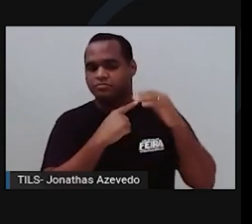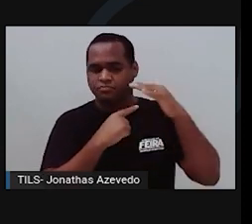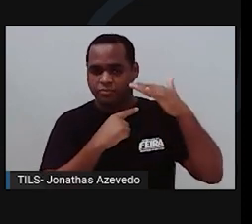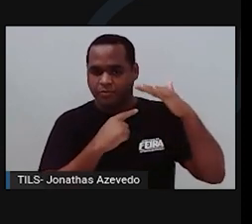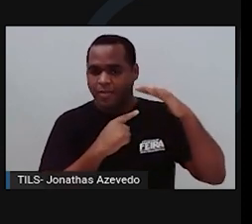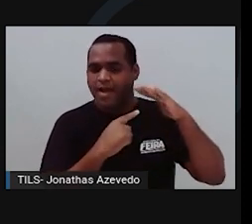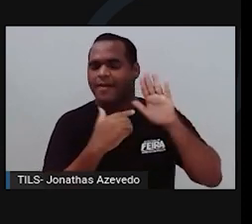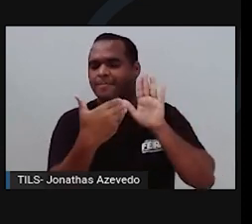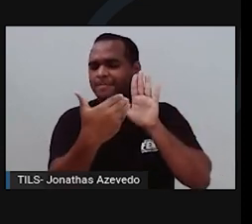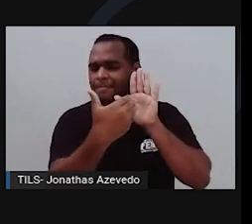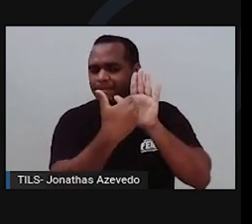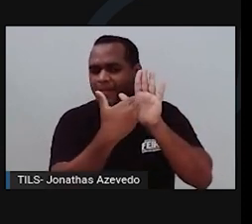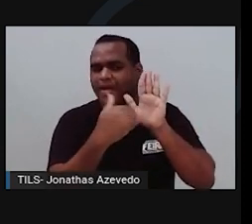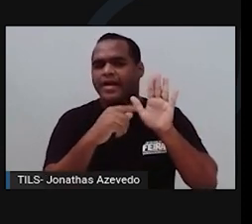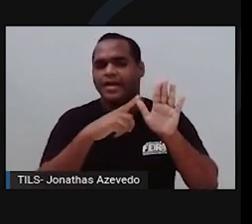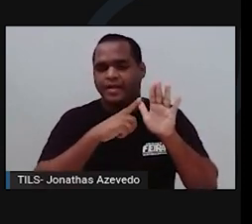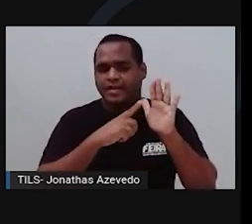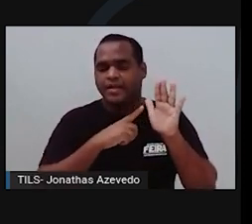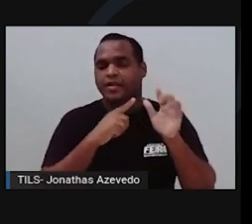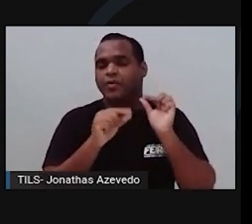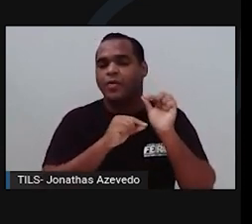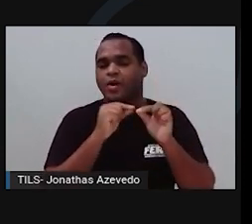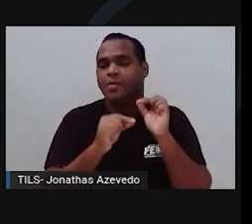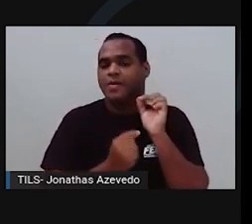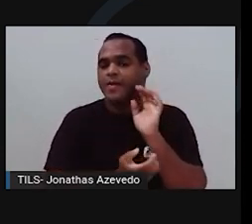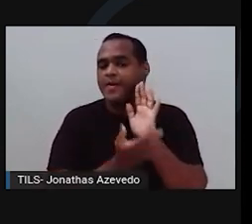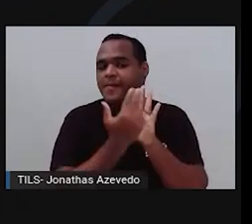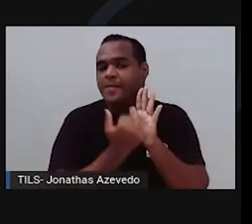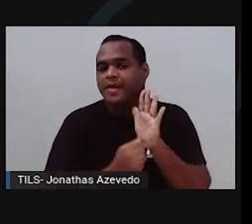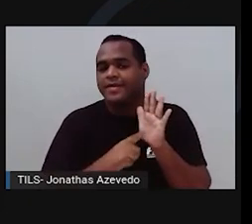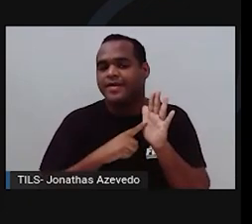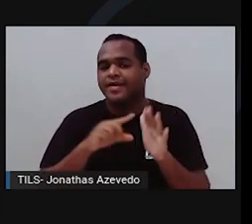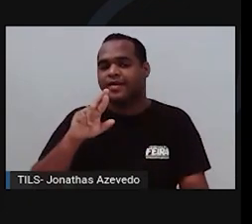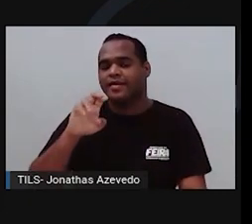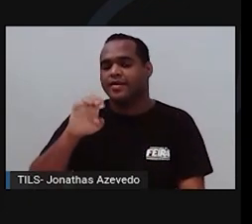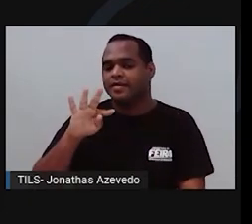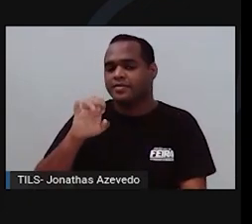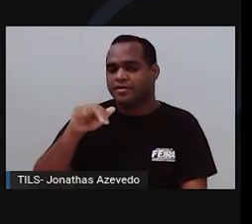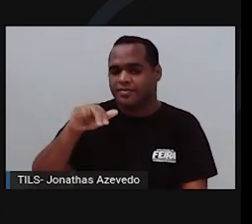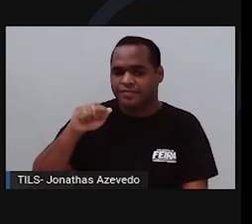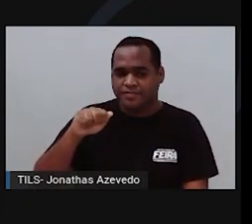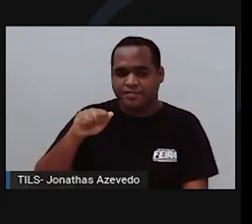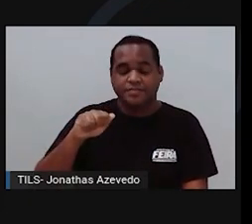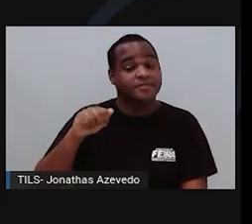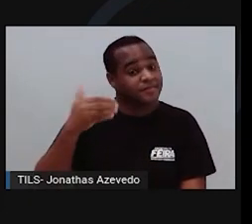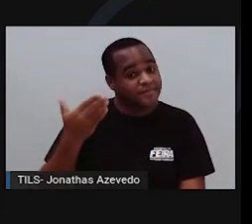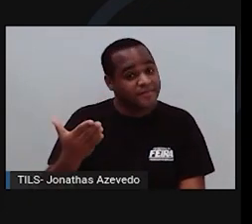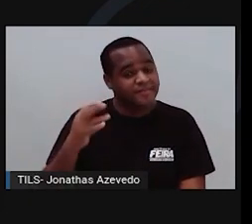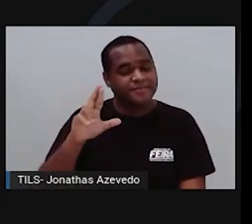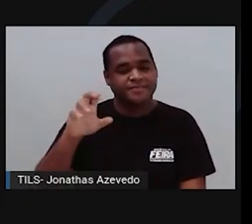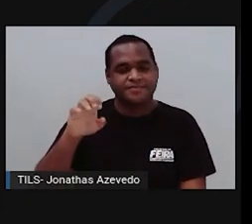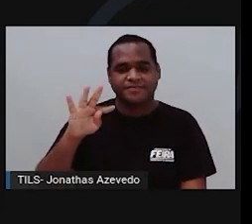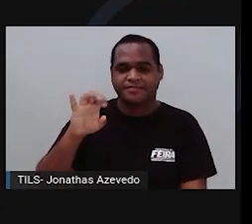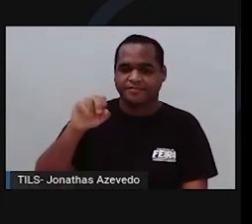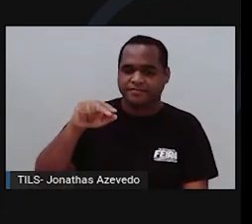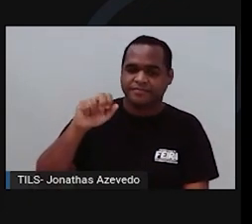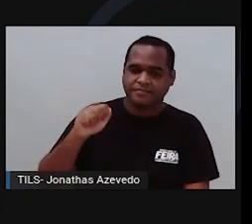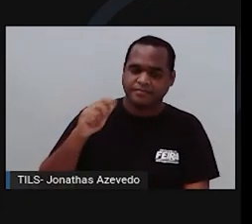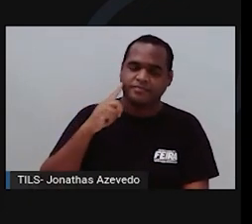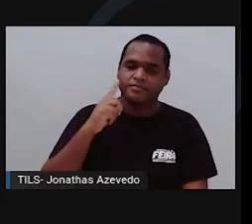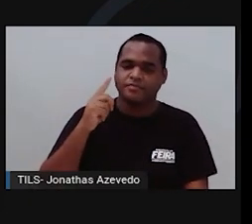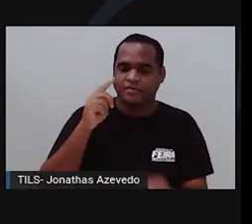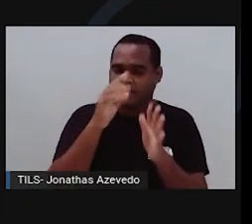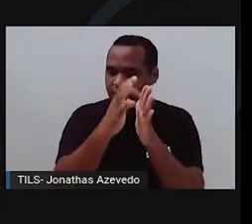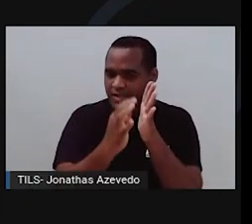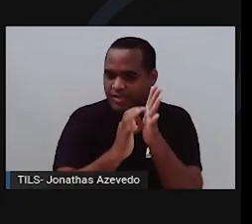final desse processo de focalização, a imagem é projetada na retina. A retina é um tecido de várias camadas de células